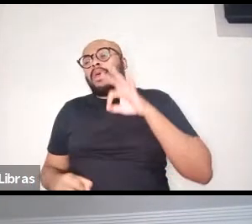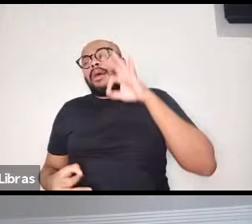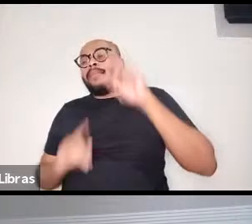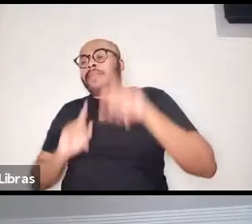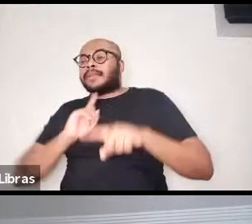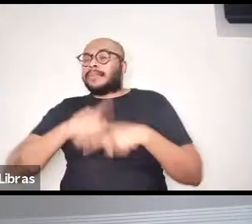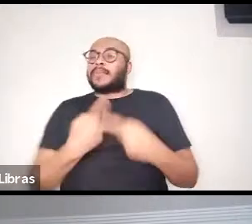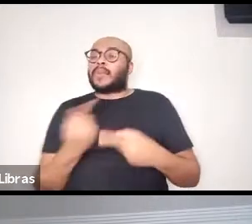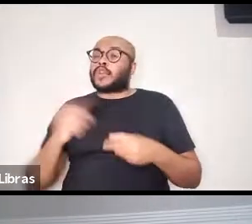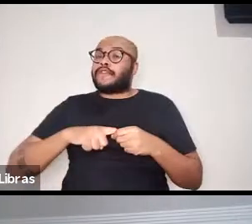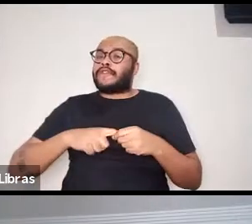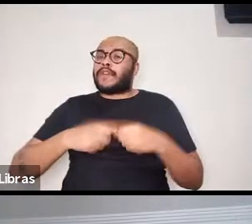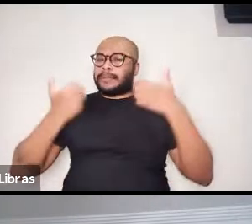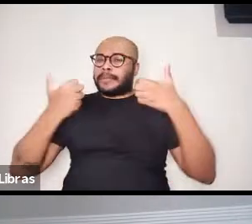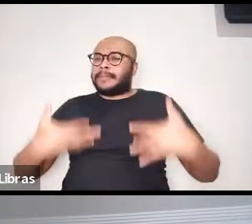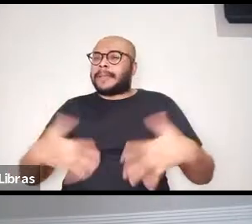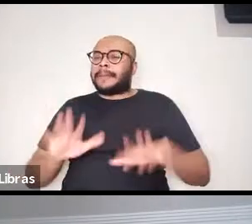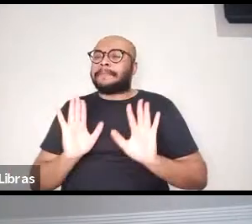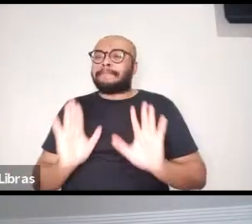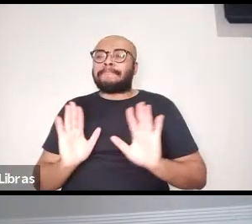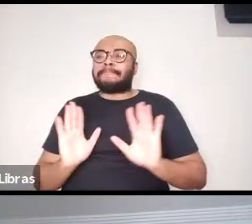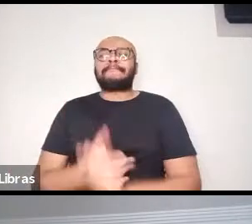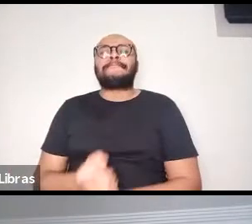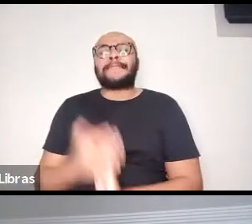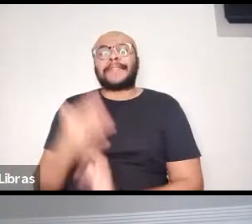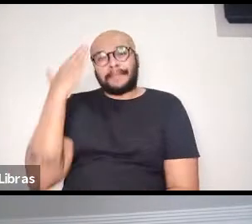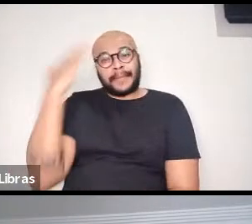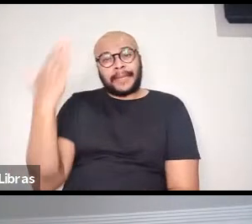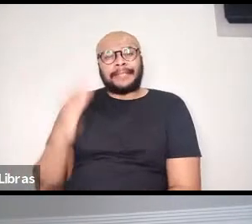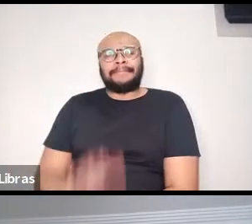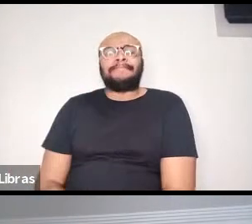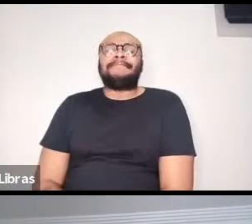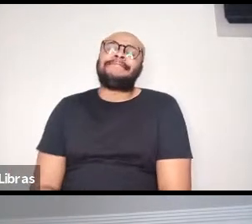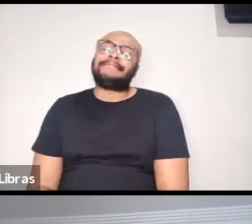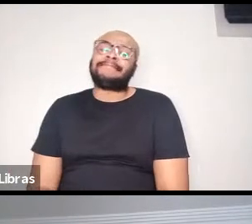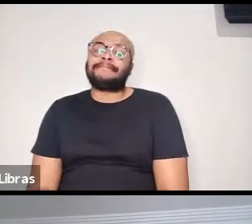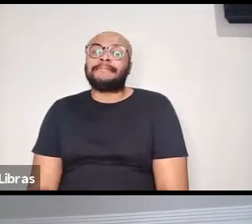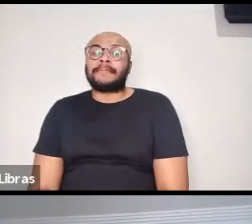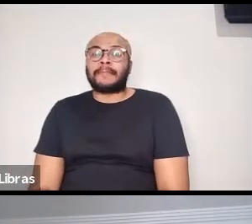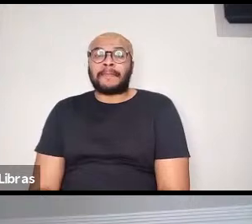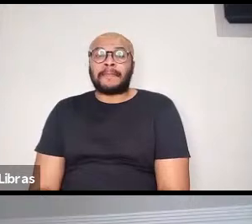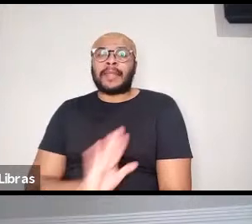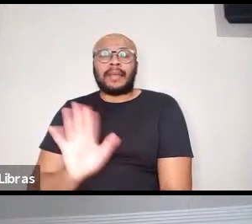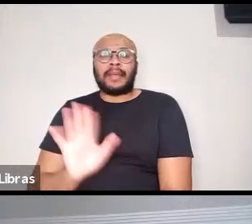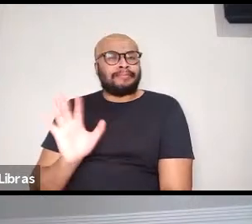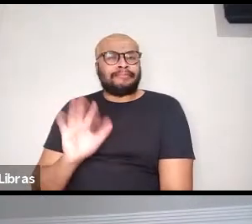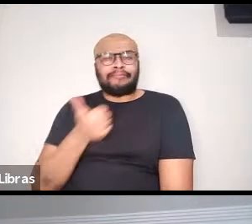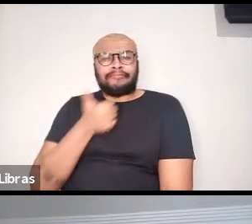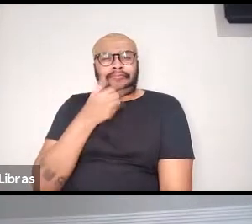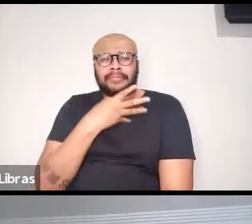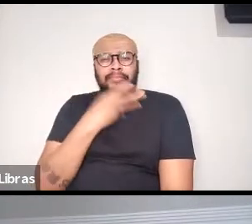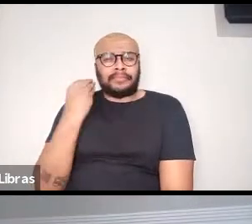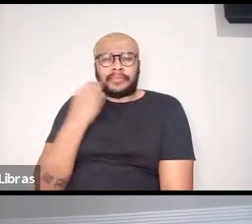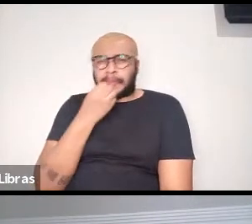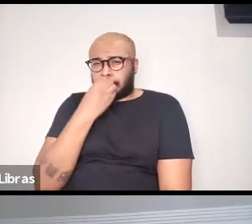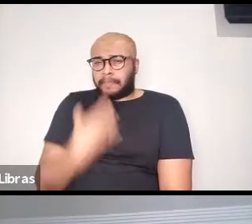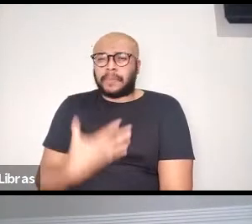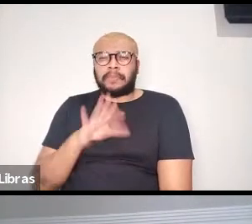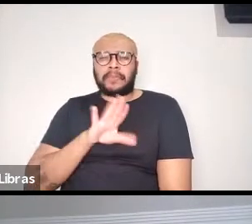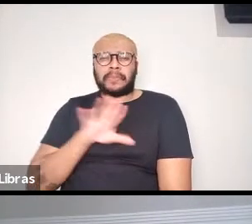mas volto depois para falar mais. Obrigado por enquanto. Não, acho que o Cláudio foi muito